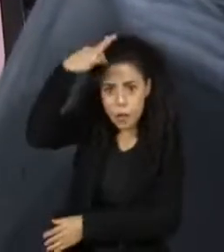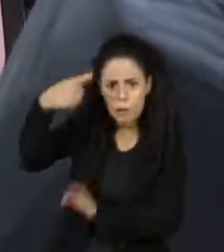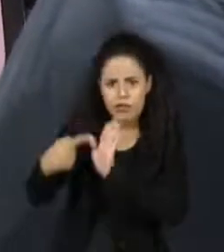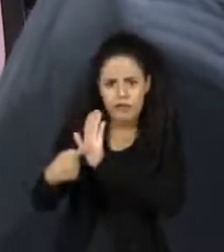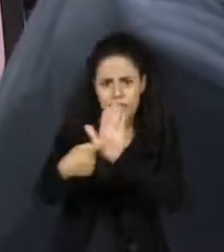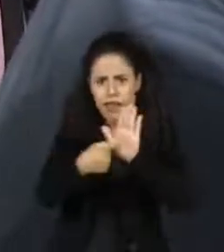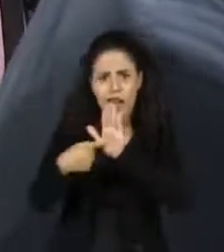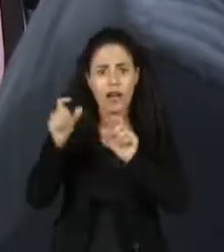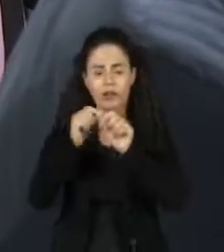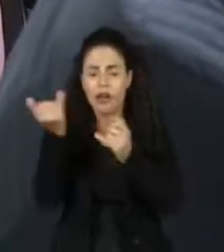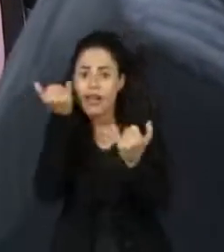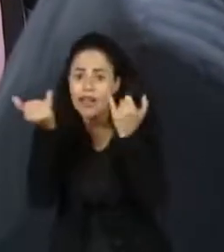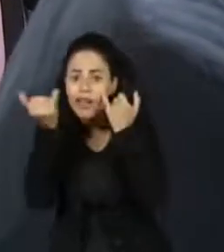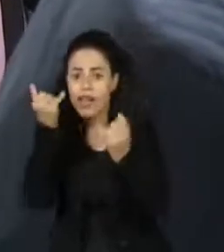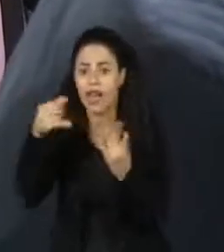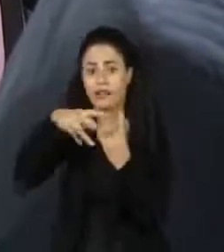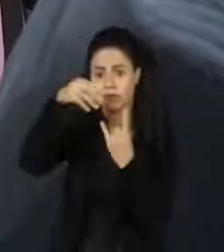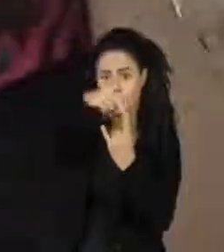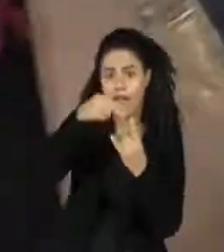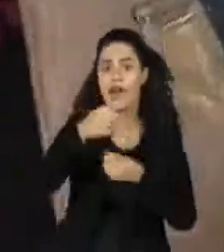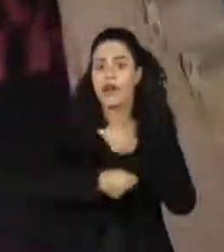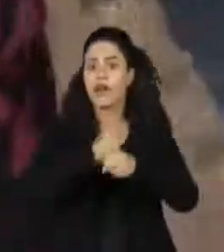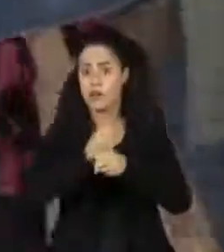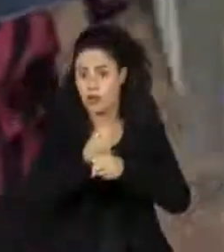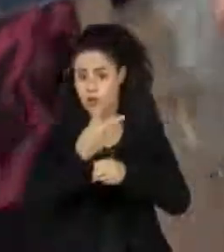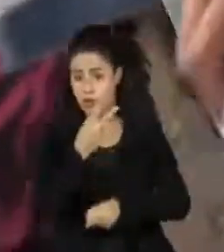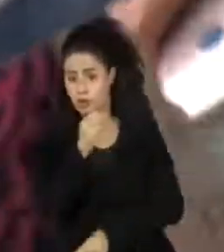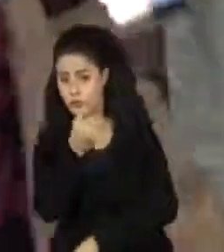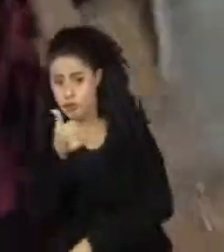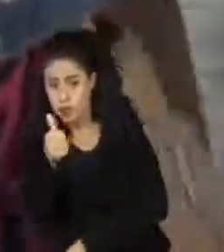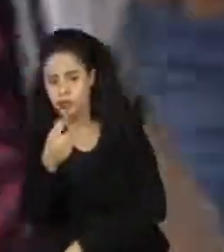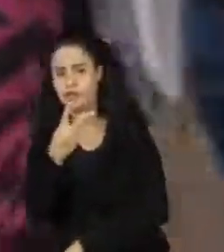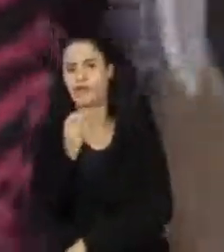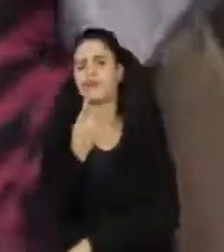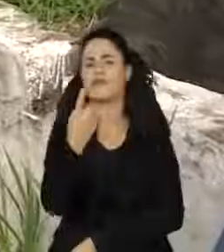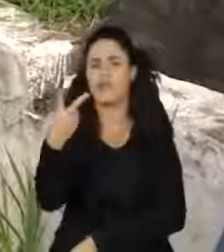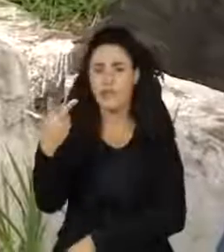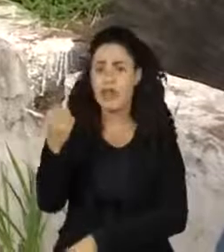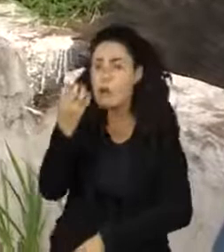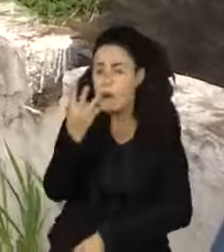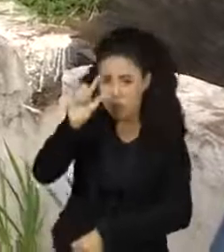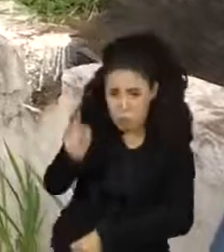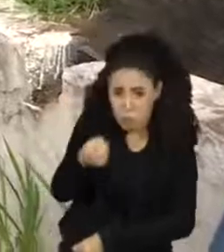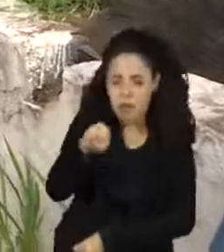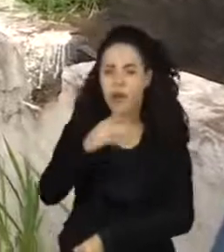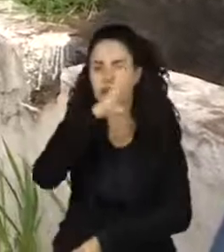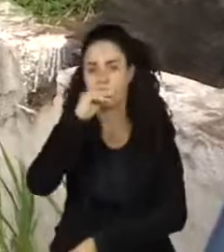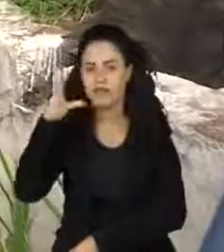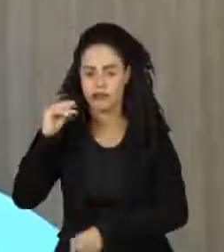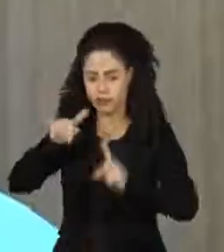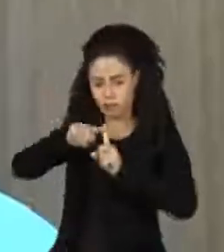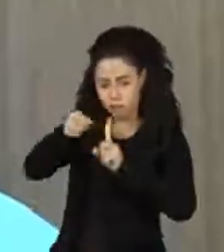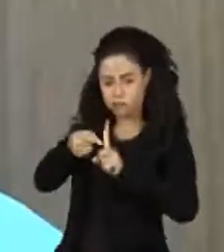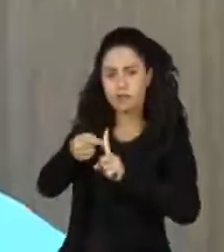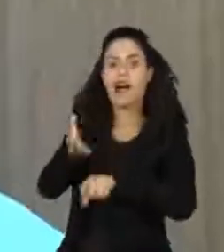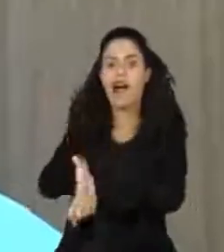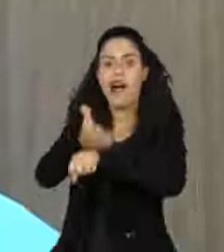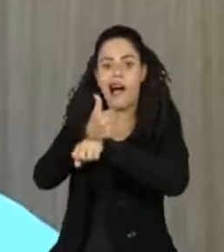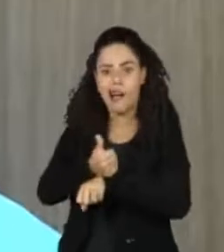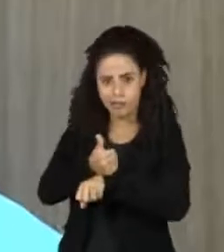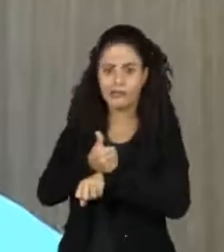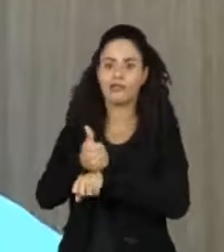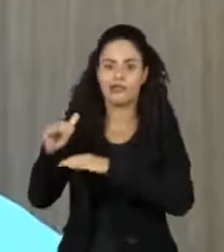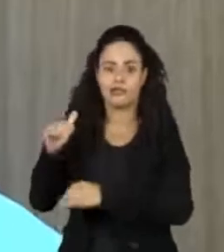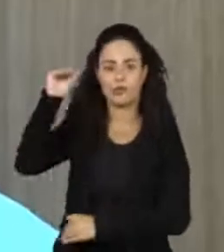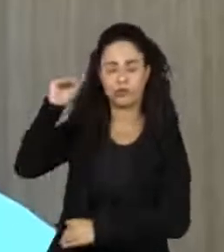consideração dados da Fiocruz de 2011 e 2012 de mais de 4.500 adolescentes grávidas. Está muito